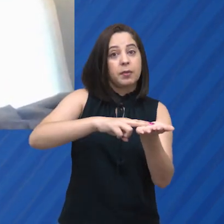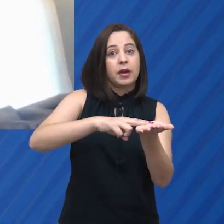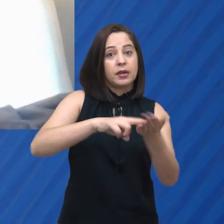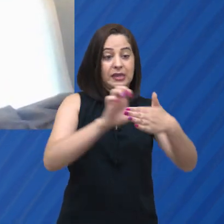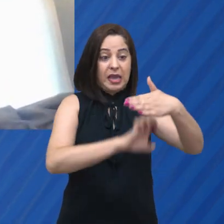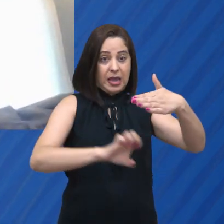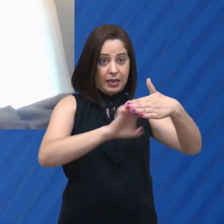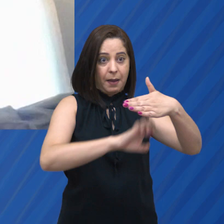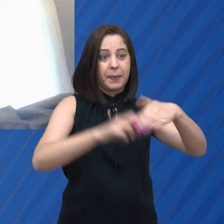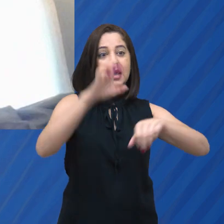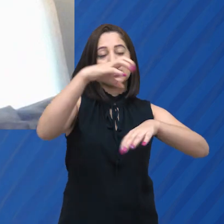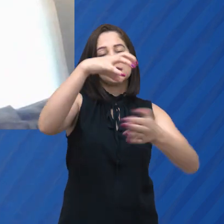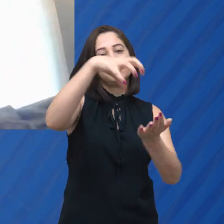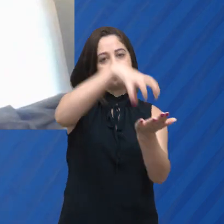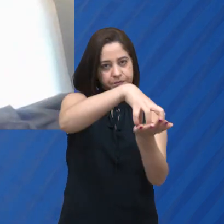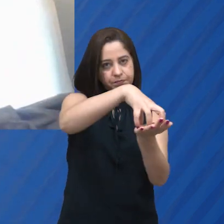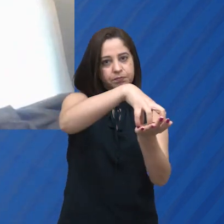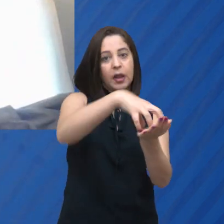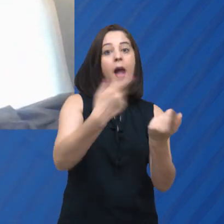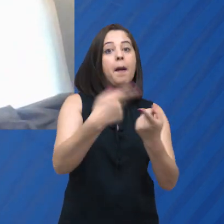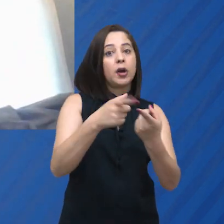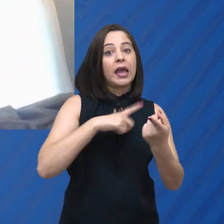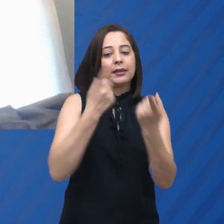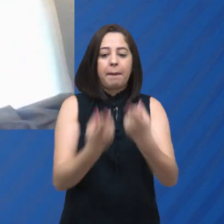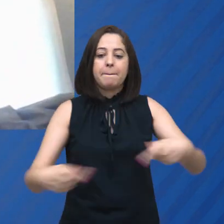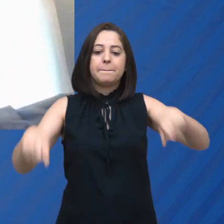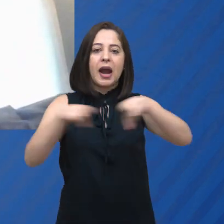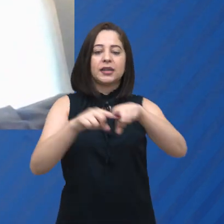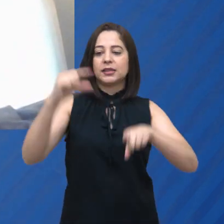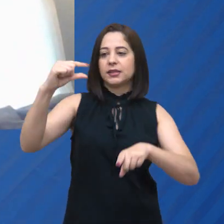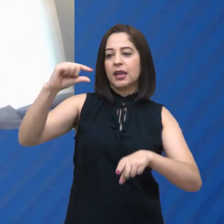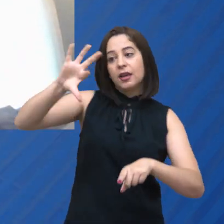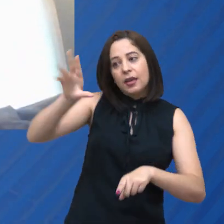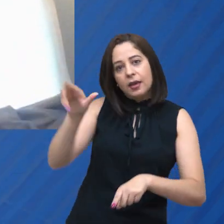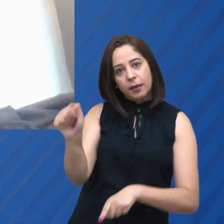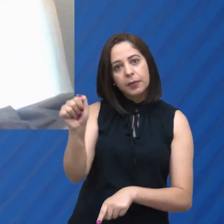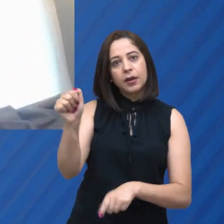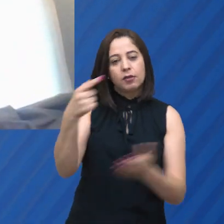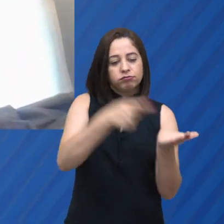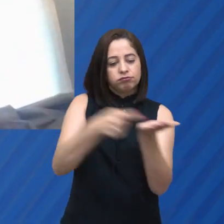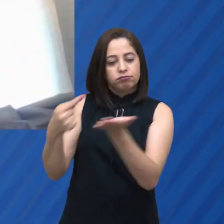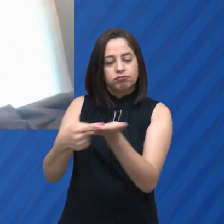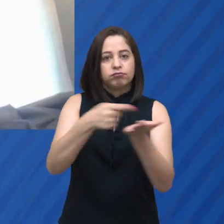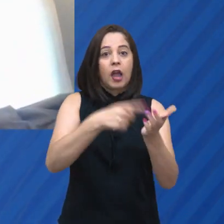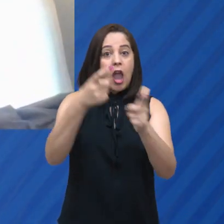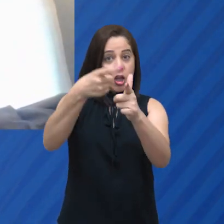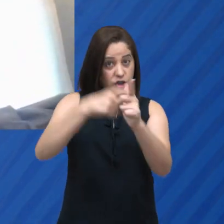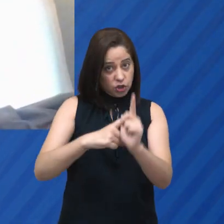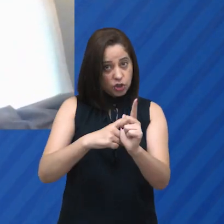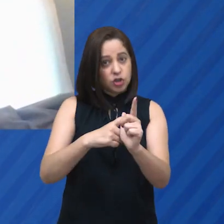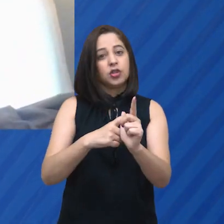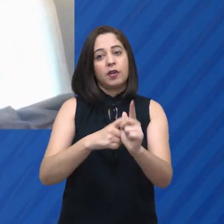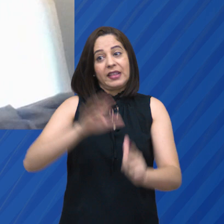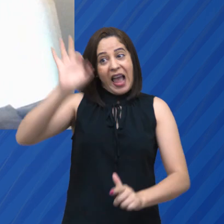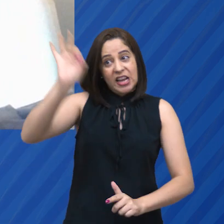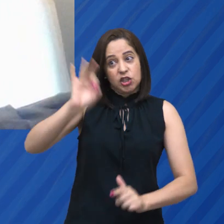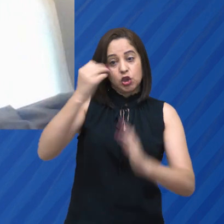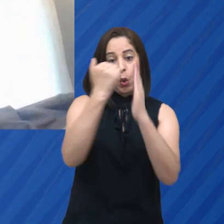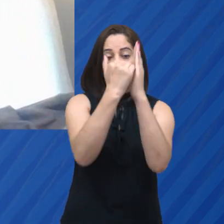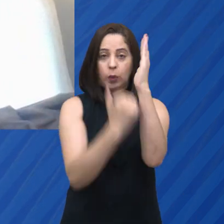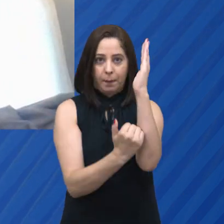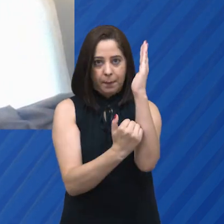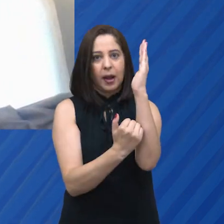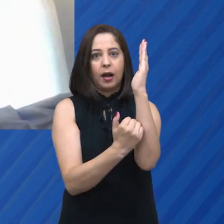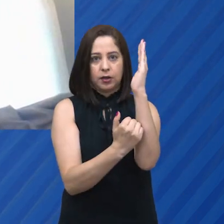Estado de São Paulo, porque os Correios estão em parceria com a Serasa, realizando negociações de dívidas com os mesmos